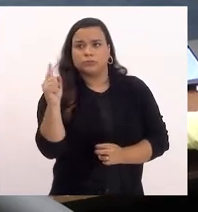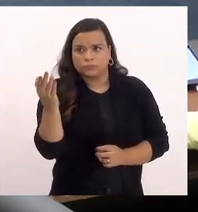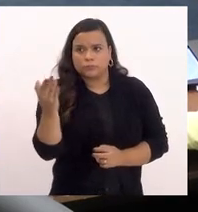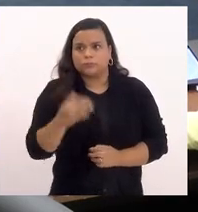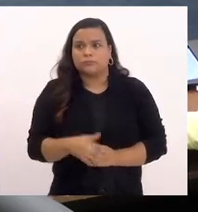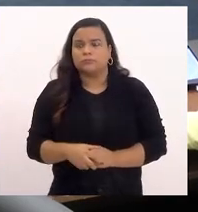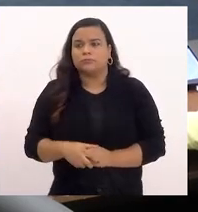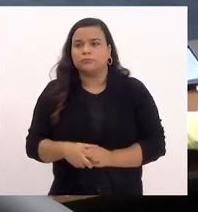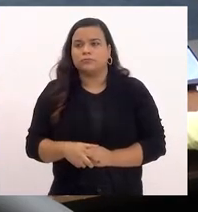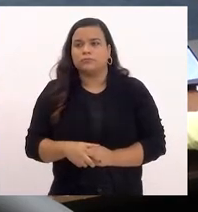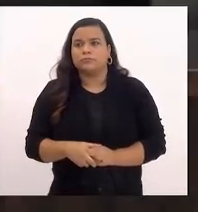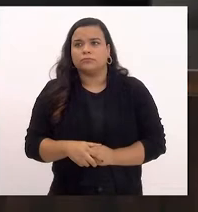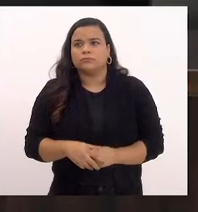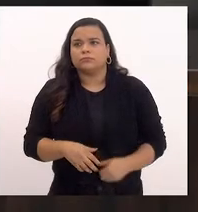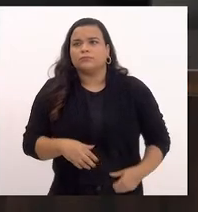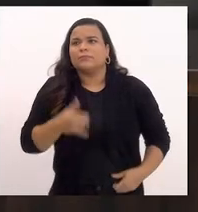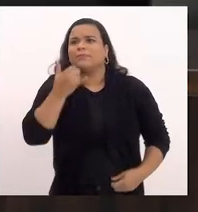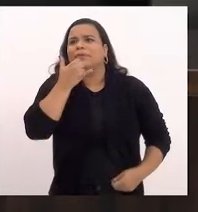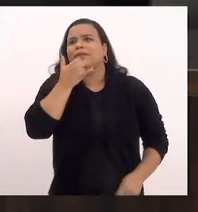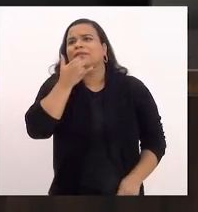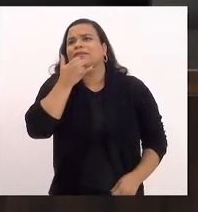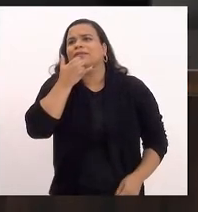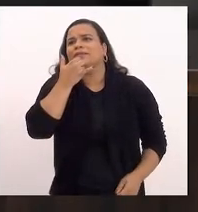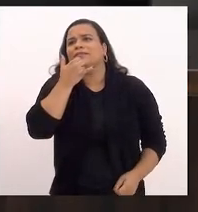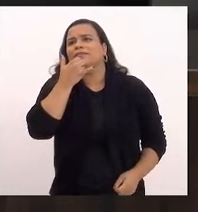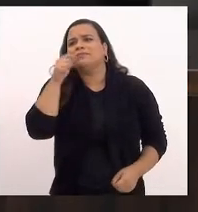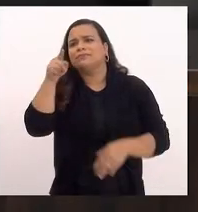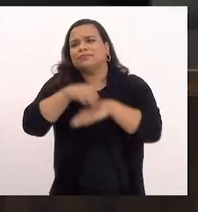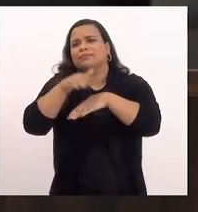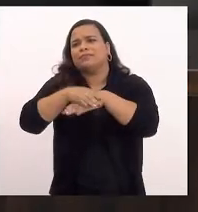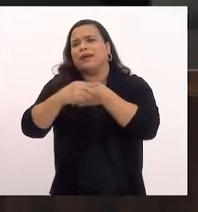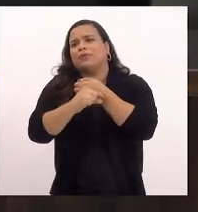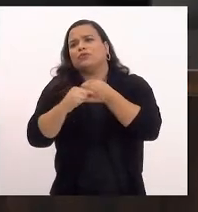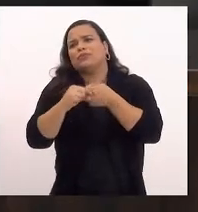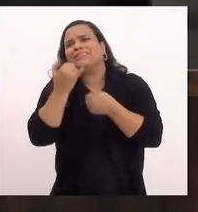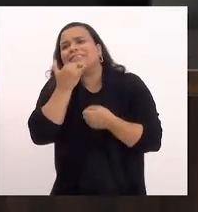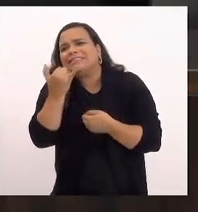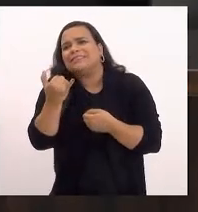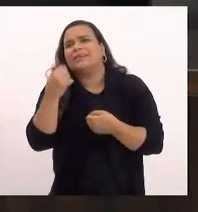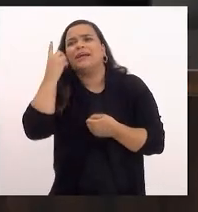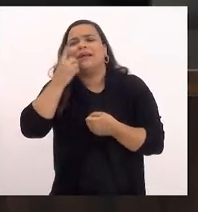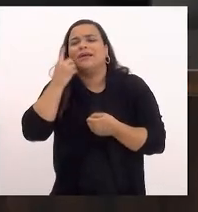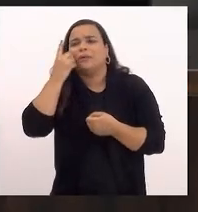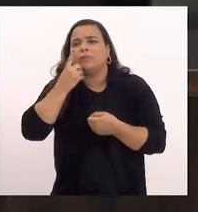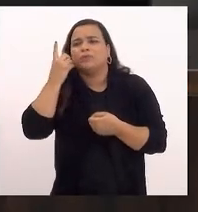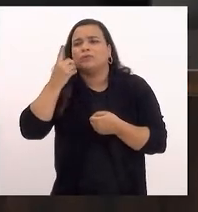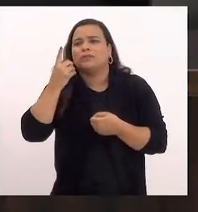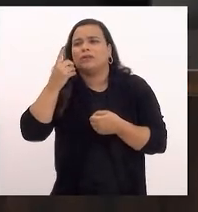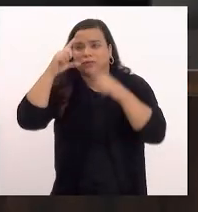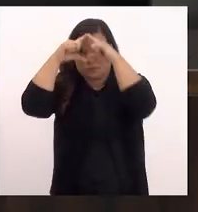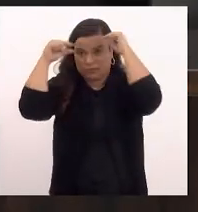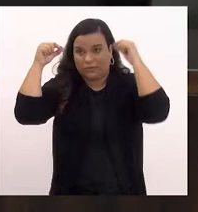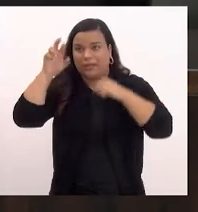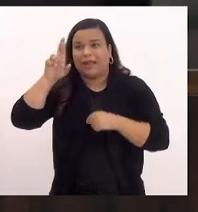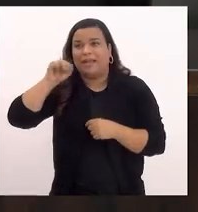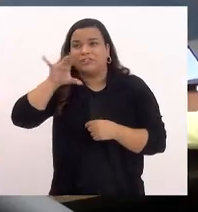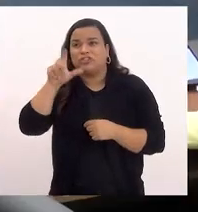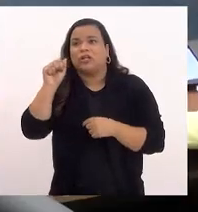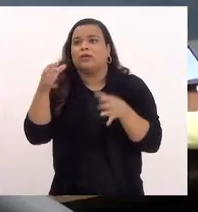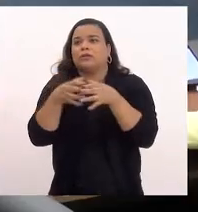Para emitir... Perdão. Vossa Excelência é autora. Deputada Enfermeira Rejane, pela Comissão de Saúde.